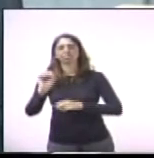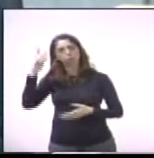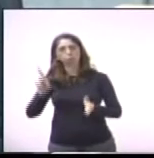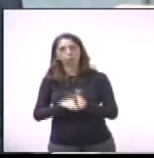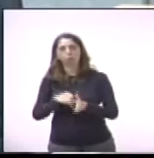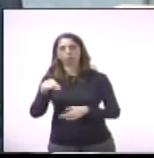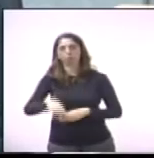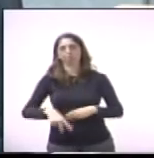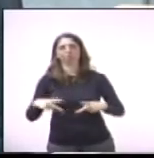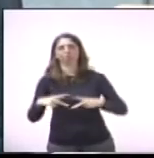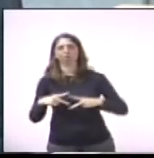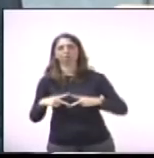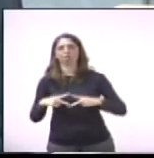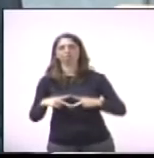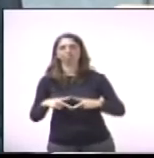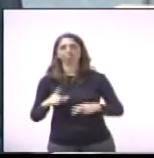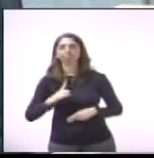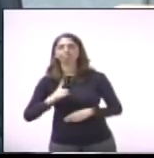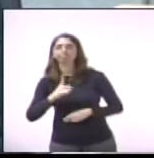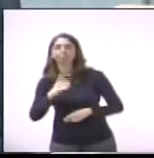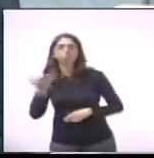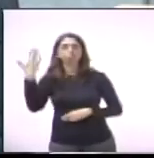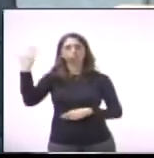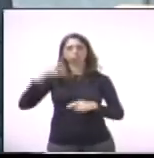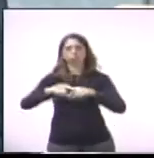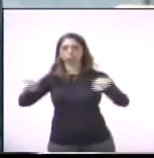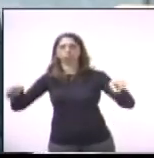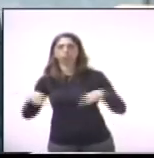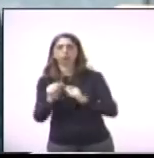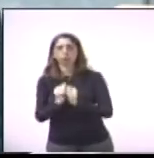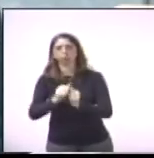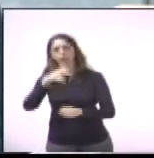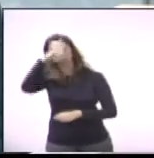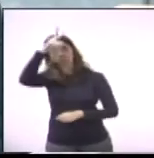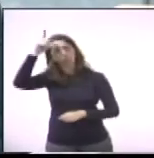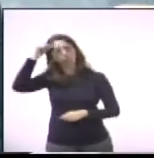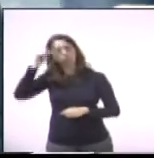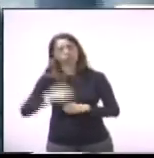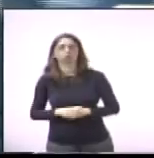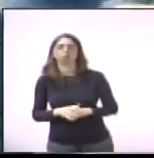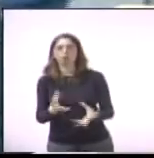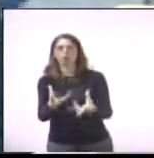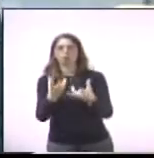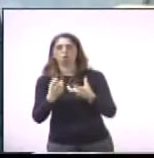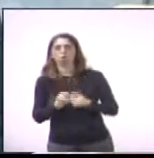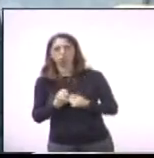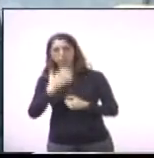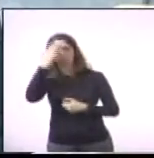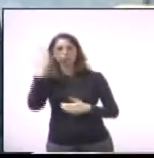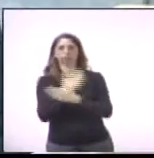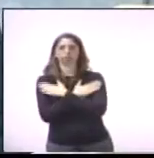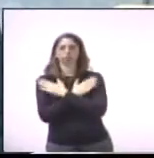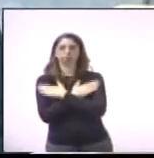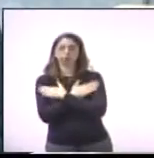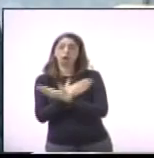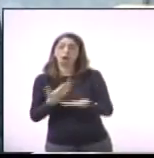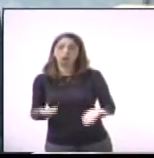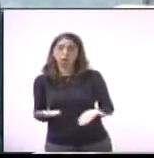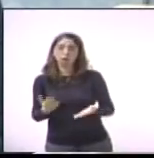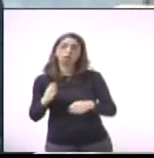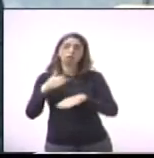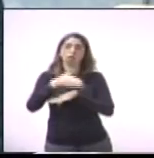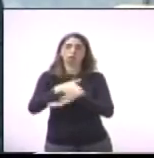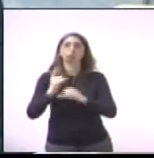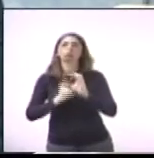nós não tínhamos um departamento adequado junto à prefeitura para estar fazendo. Então, muitas vezes, eles correram para o Emprega